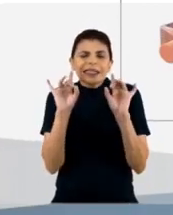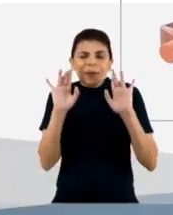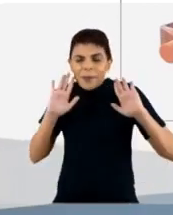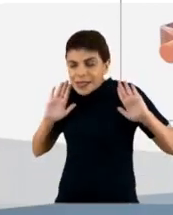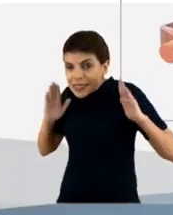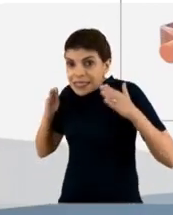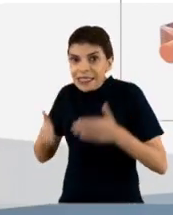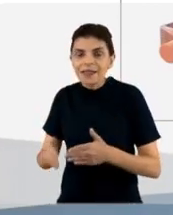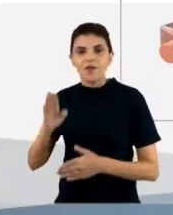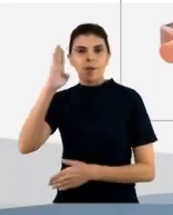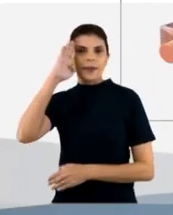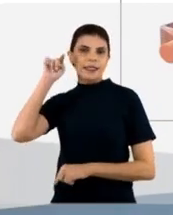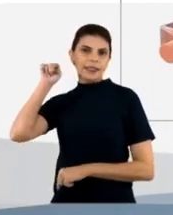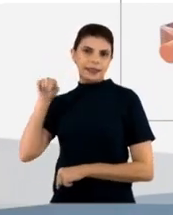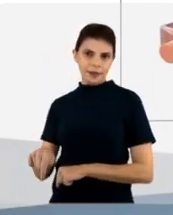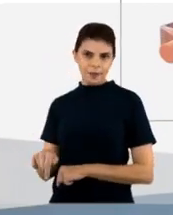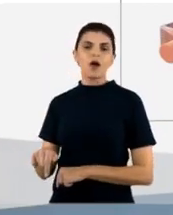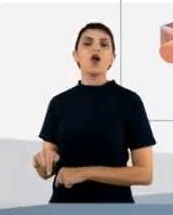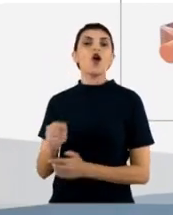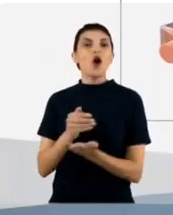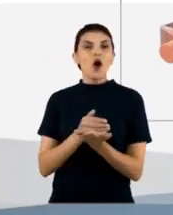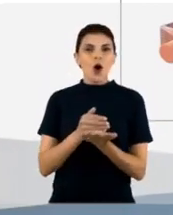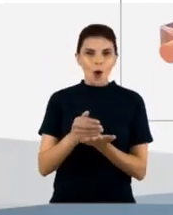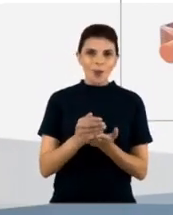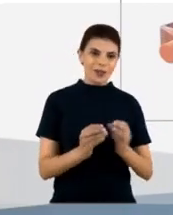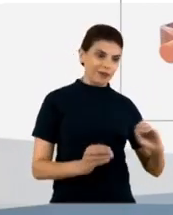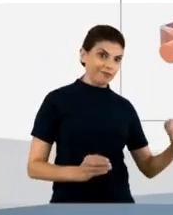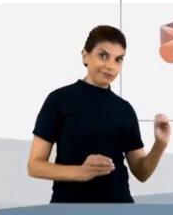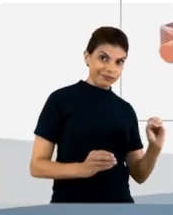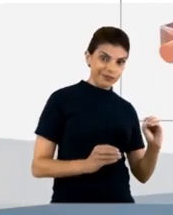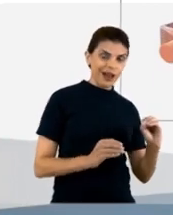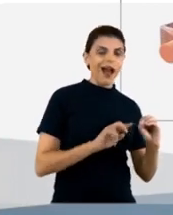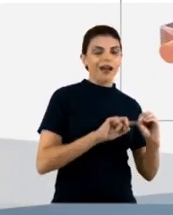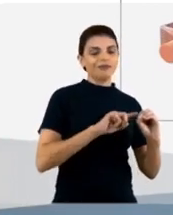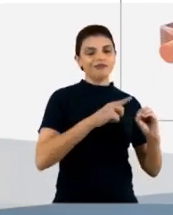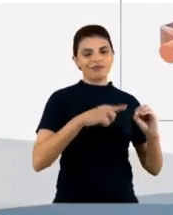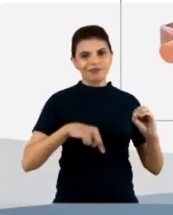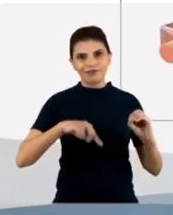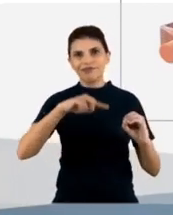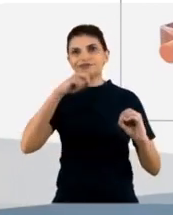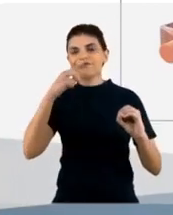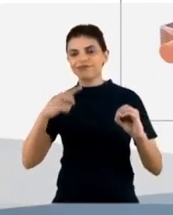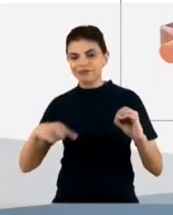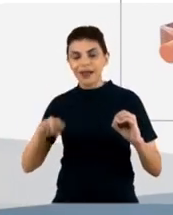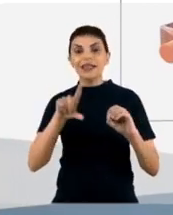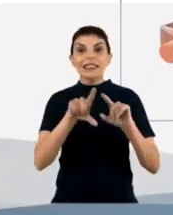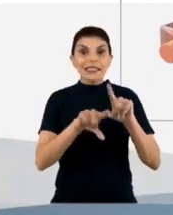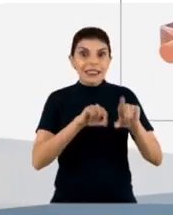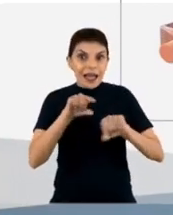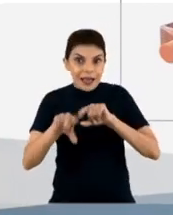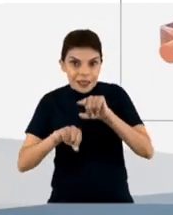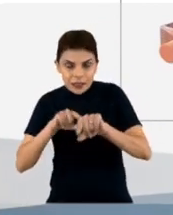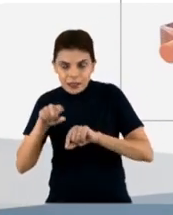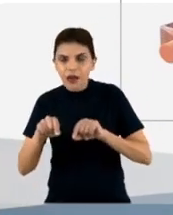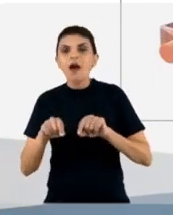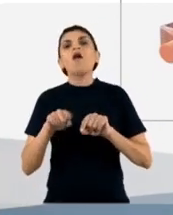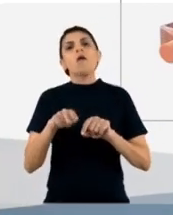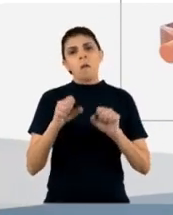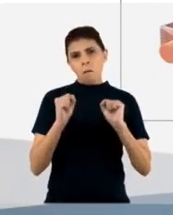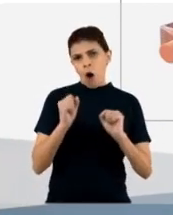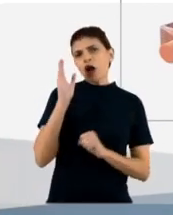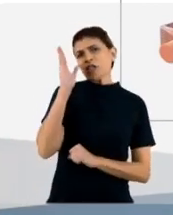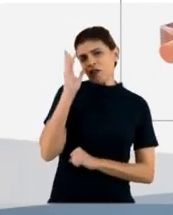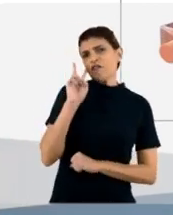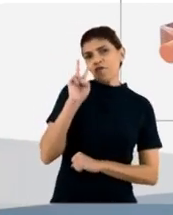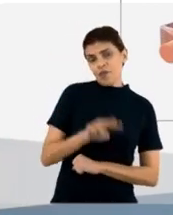do nosso alvo. Nós começamos, então, a realizar os screenings, né? As seleções por ELISA. Então, vocês podem